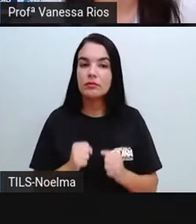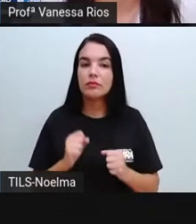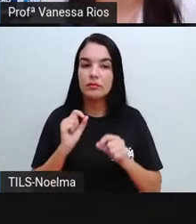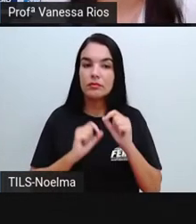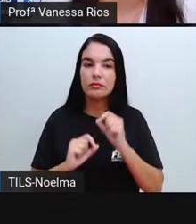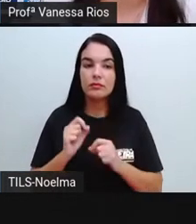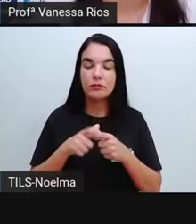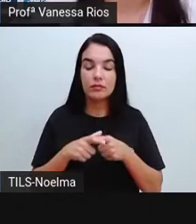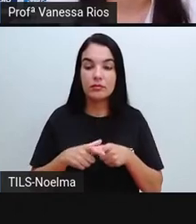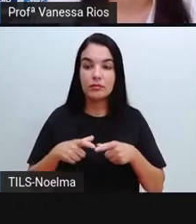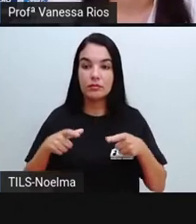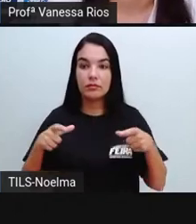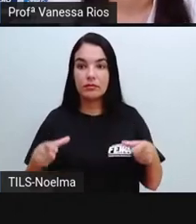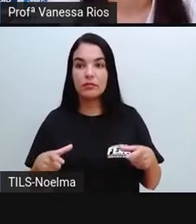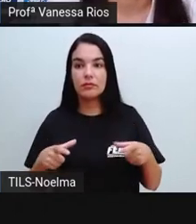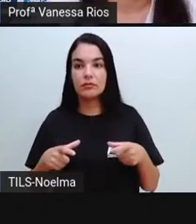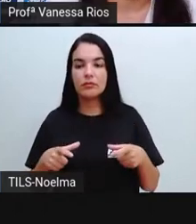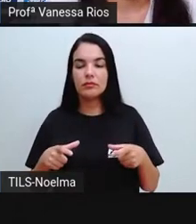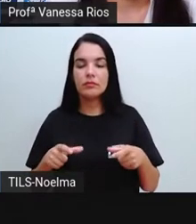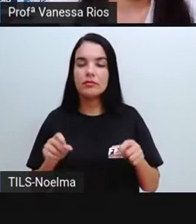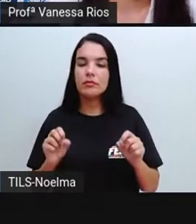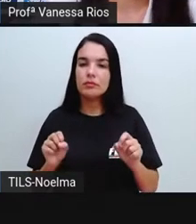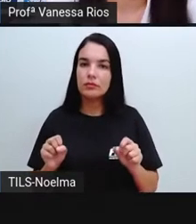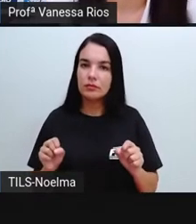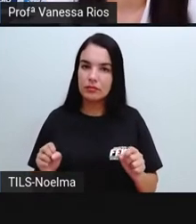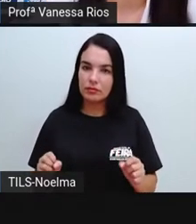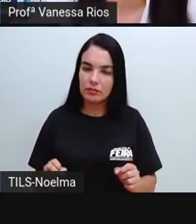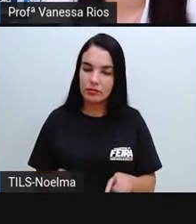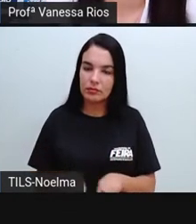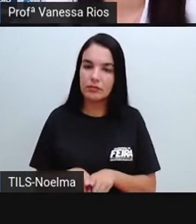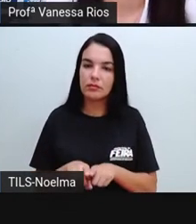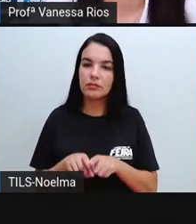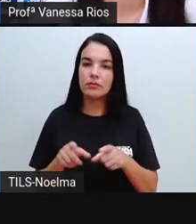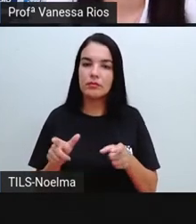produções, quanto também em pequenas produções.